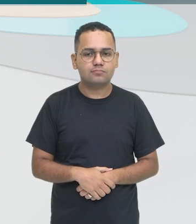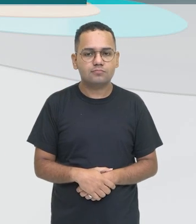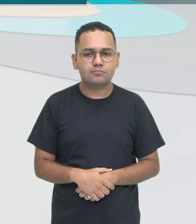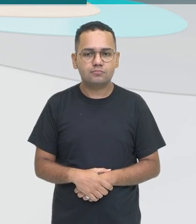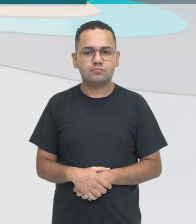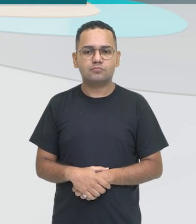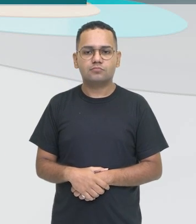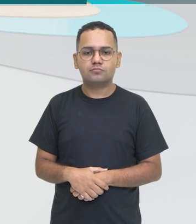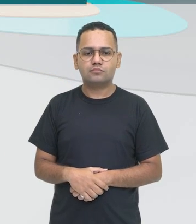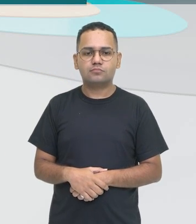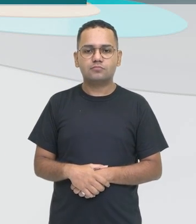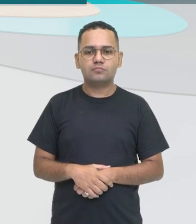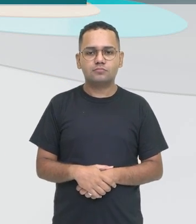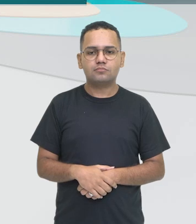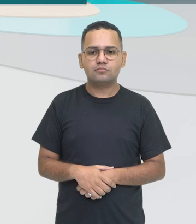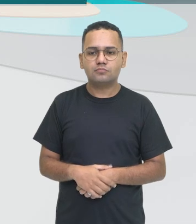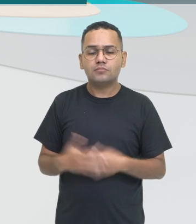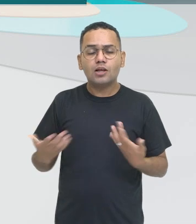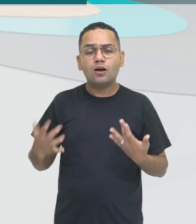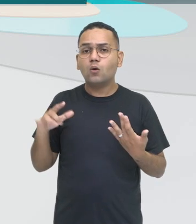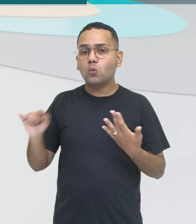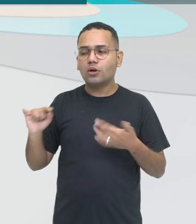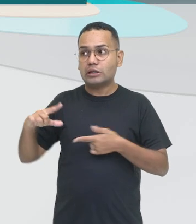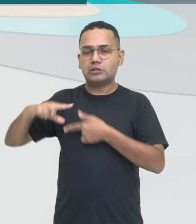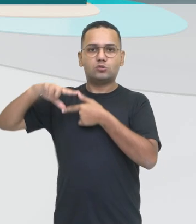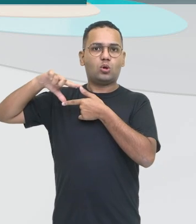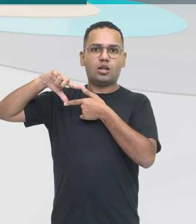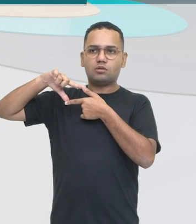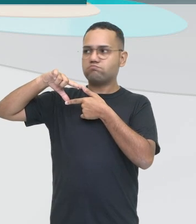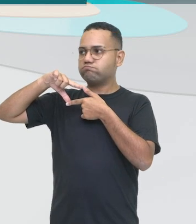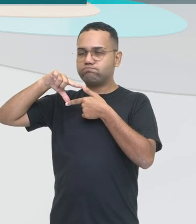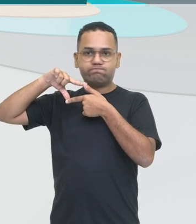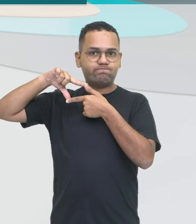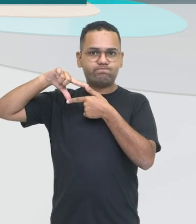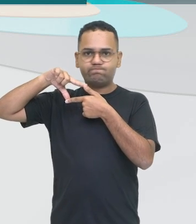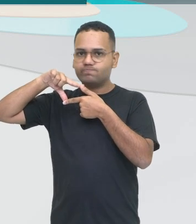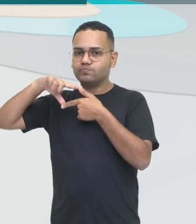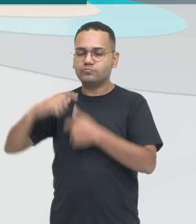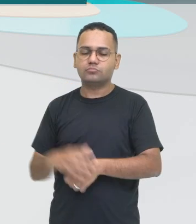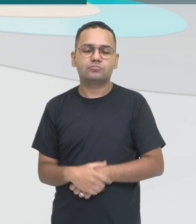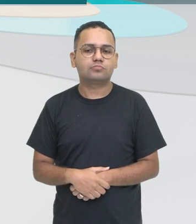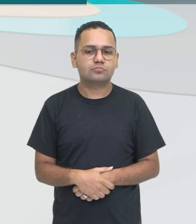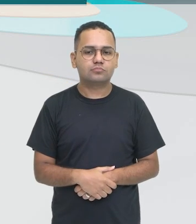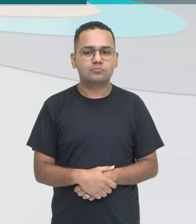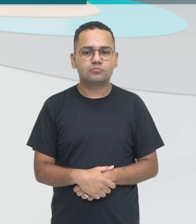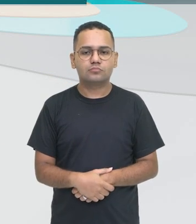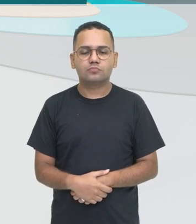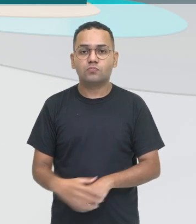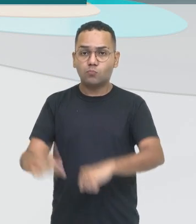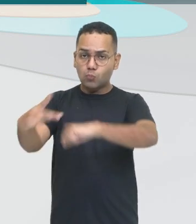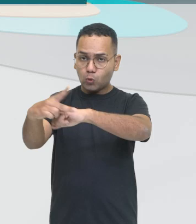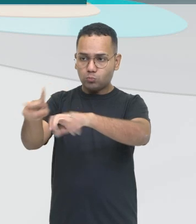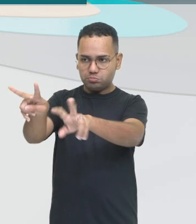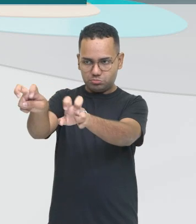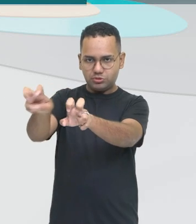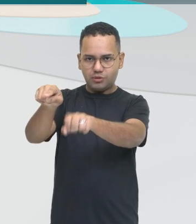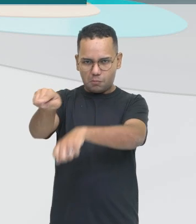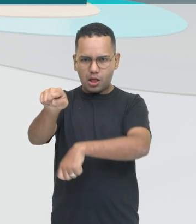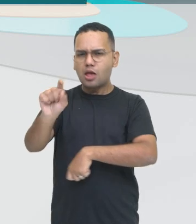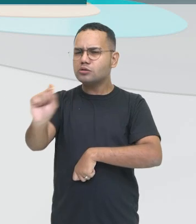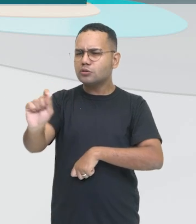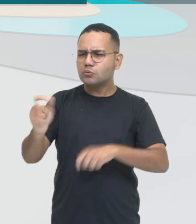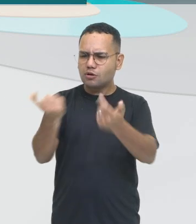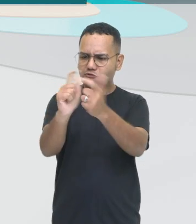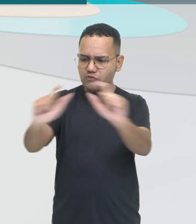ênfase a esse aspecto de estar sozinho, tá certo? Então, pronome reflexivo, o sujeito faz ação,